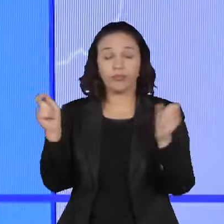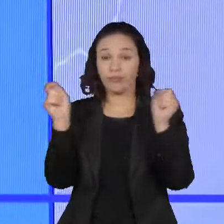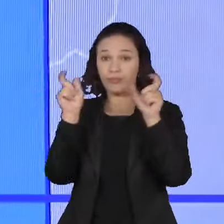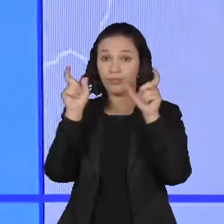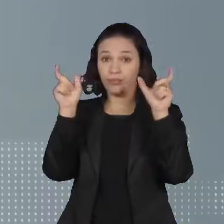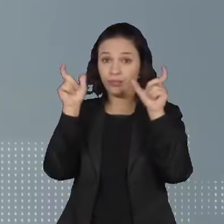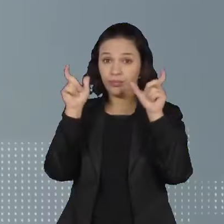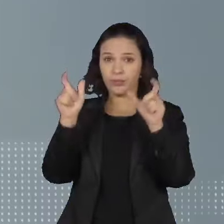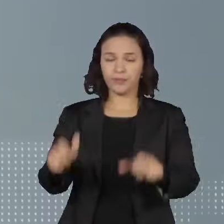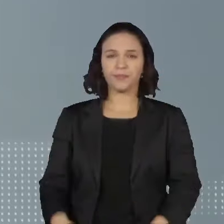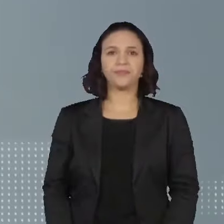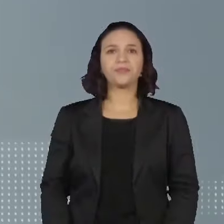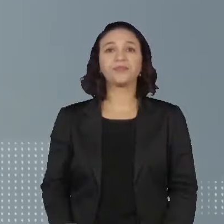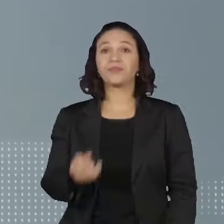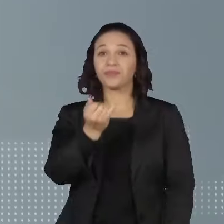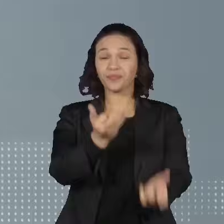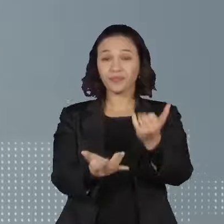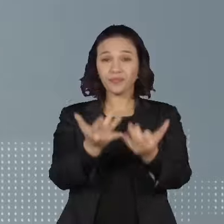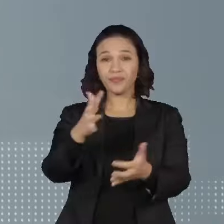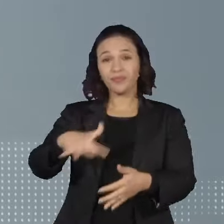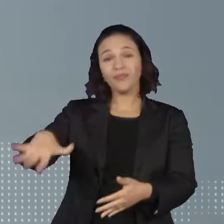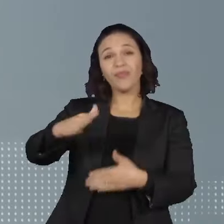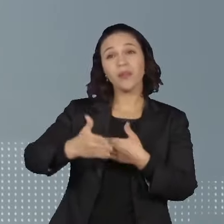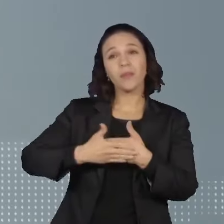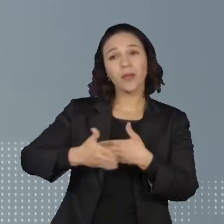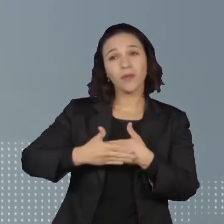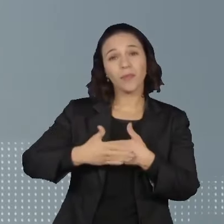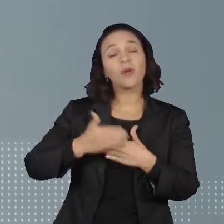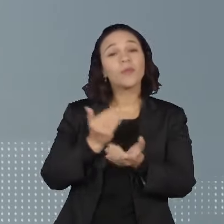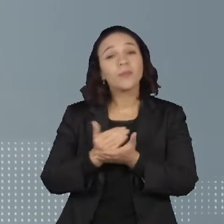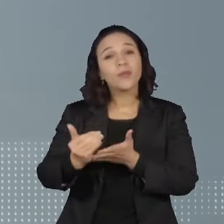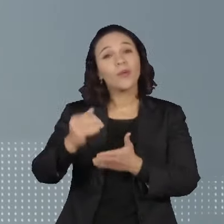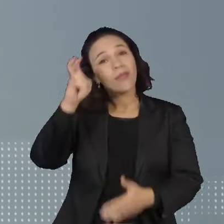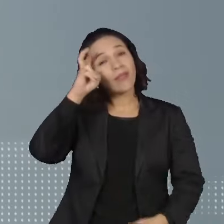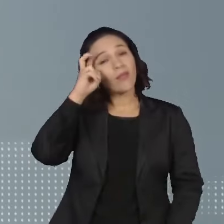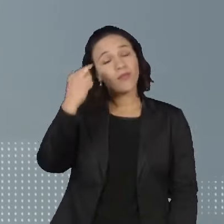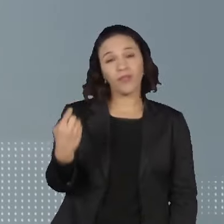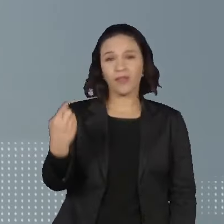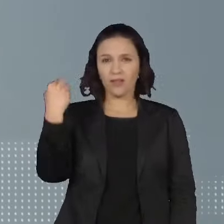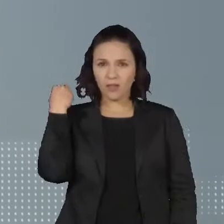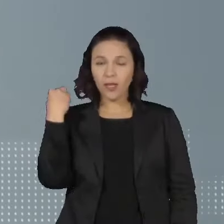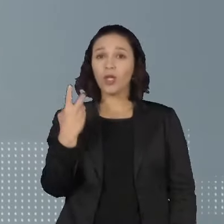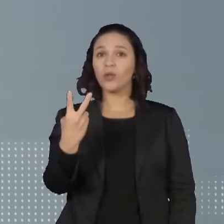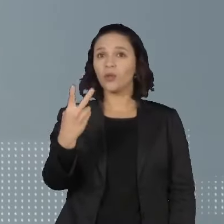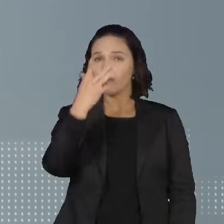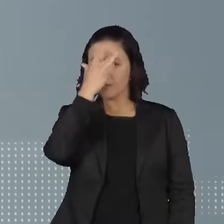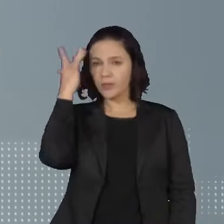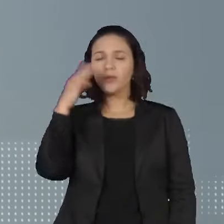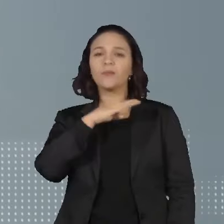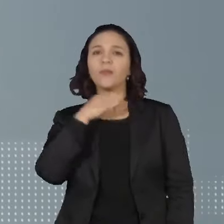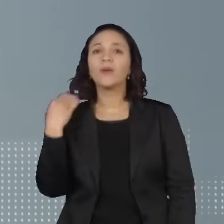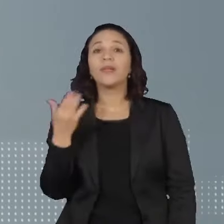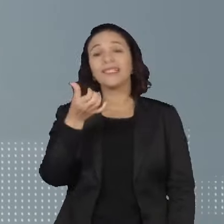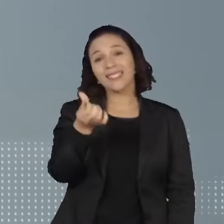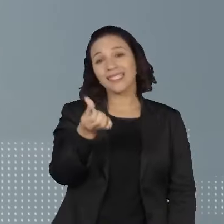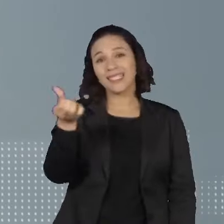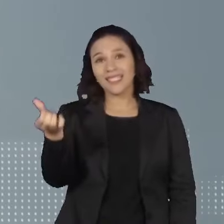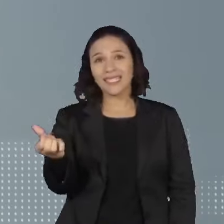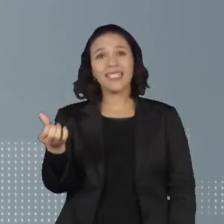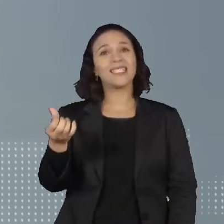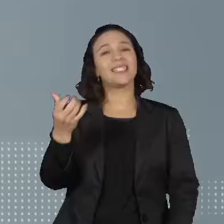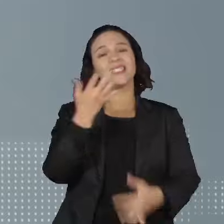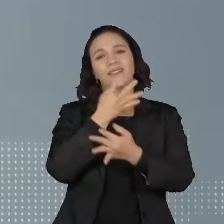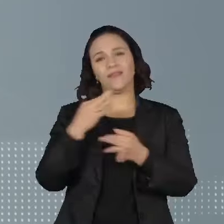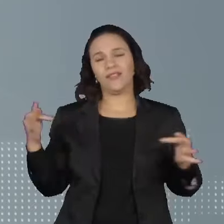alerta máxima. O fogo afeta a região de Ribeirão Preto desde a quinta-feira passada. Duas pessoas morreram, 66 ficaram